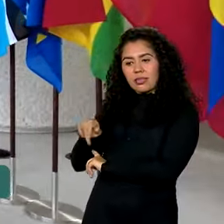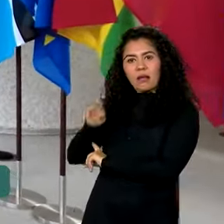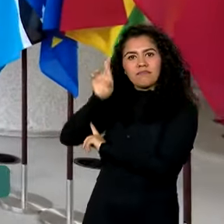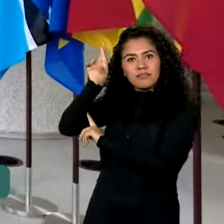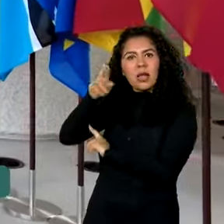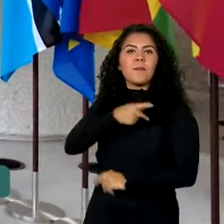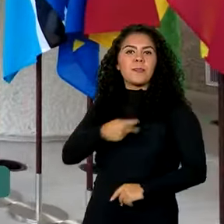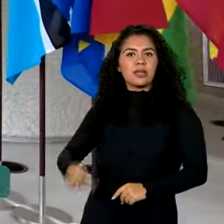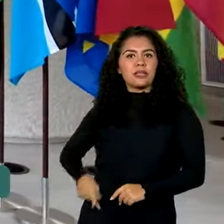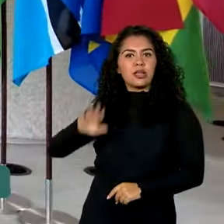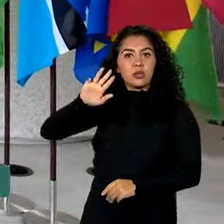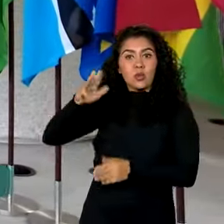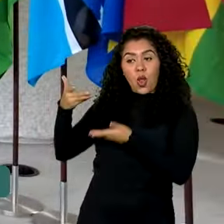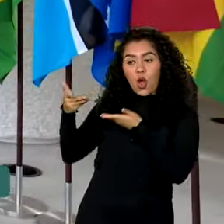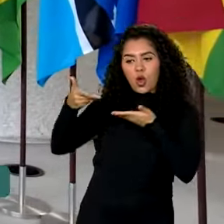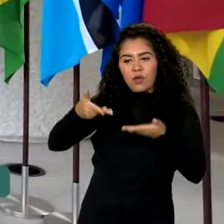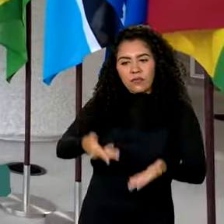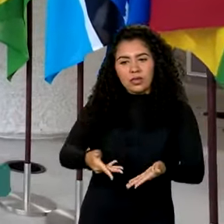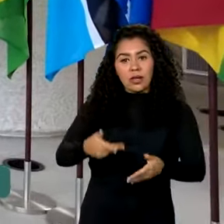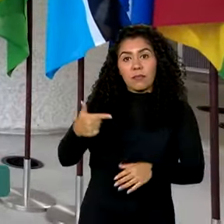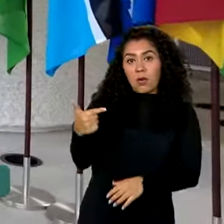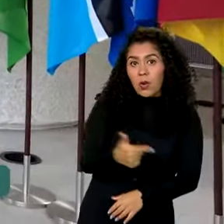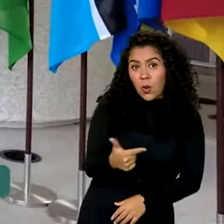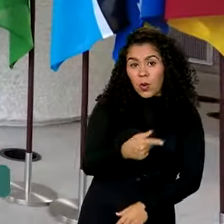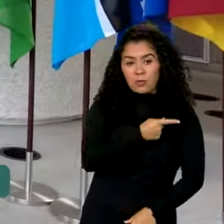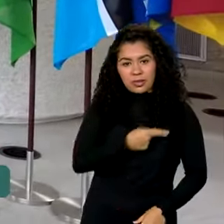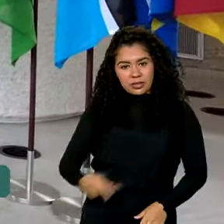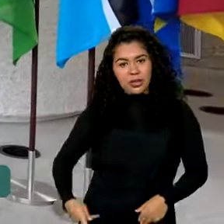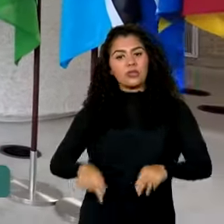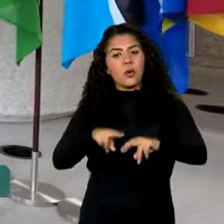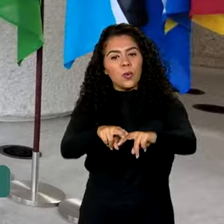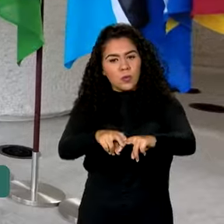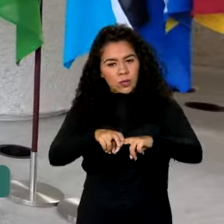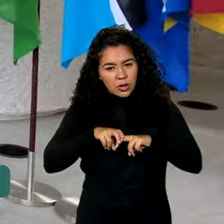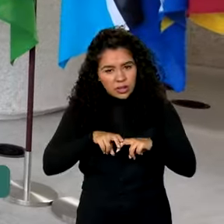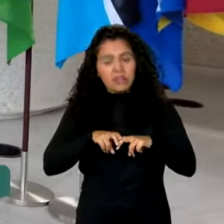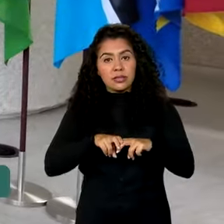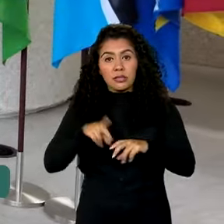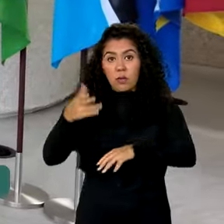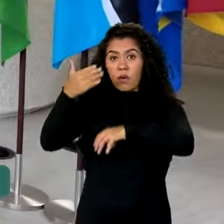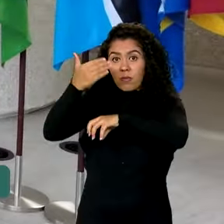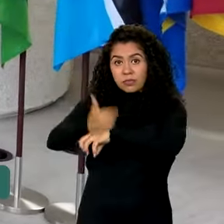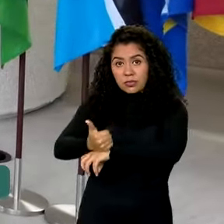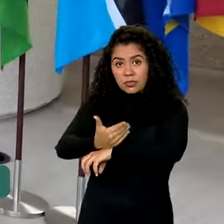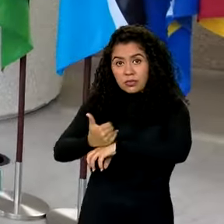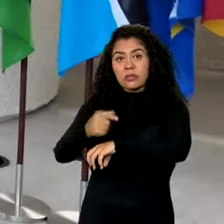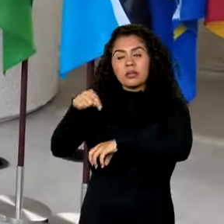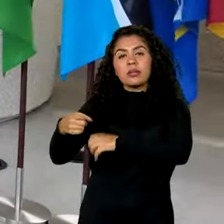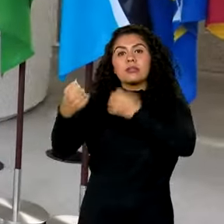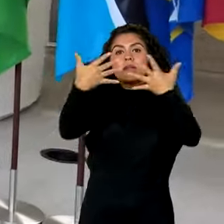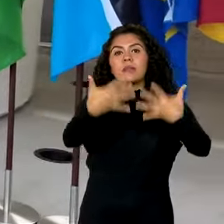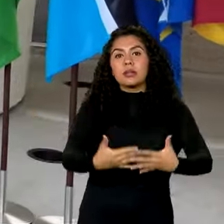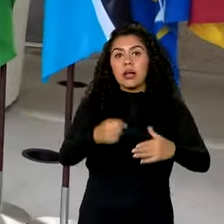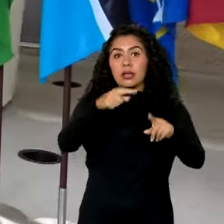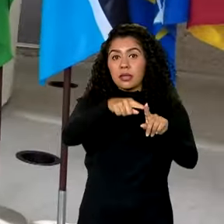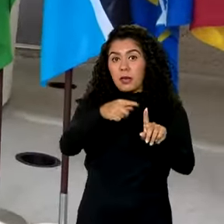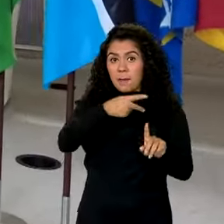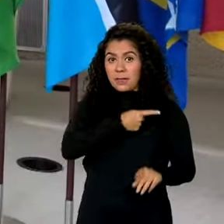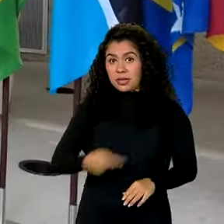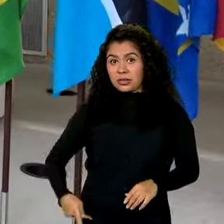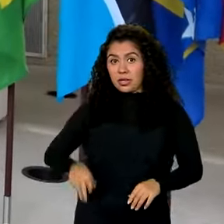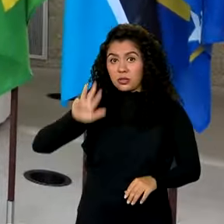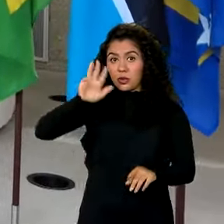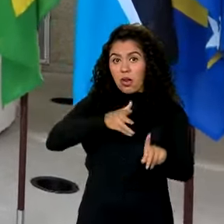convidado para ser o co-presidente. Por isso, segundo o Itamaraty, Lula será o orador inicial na